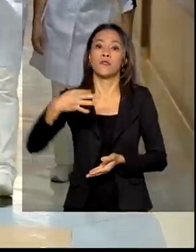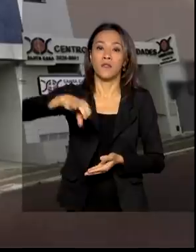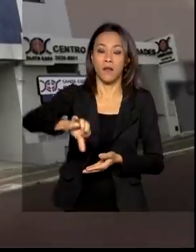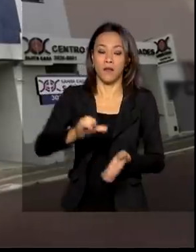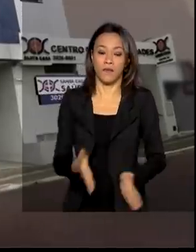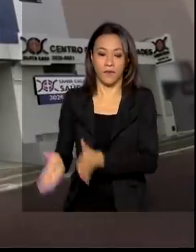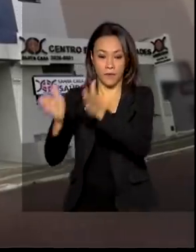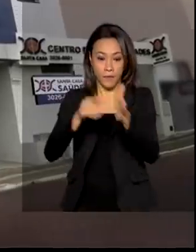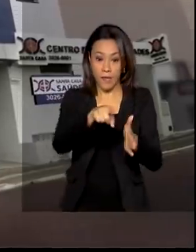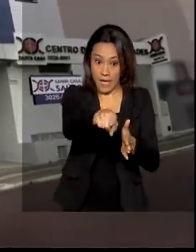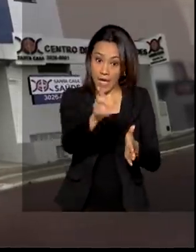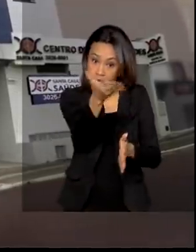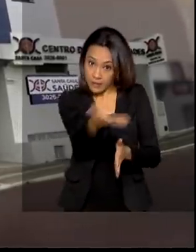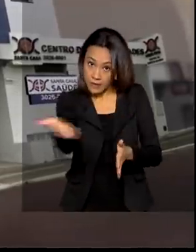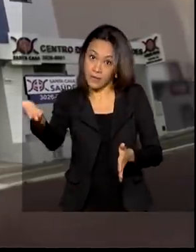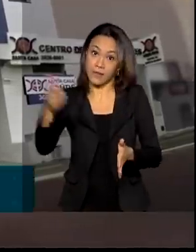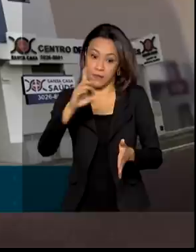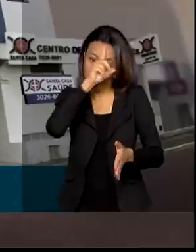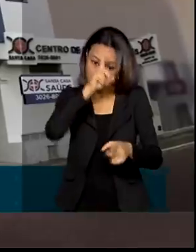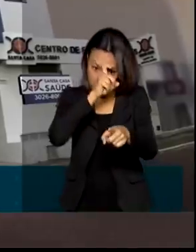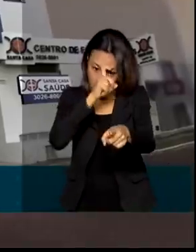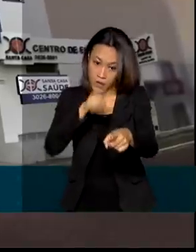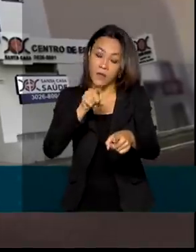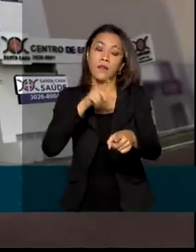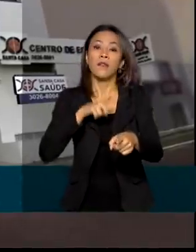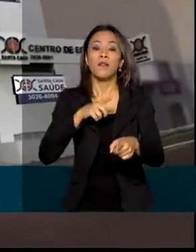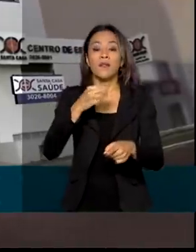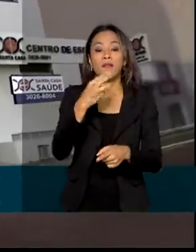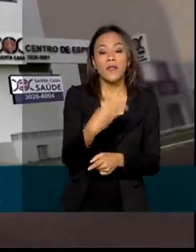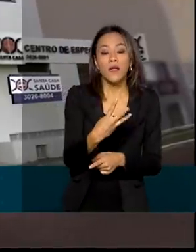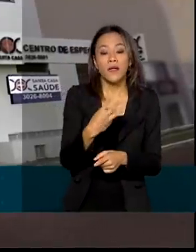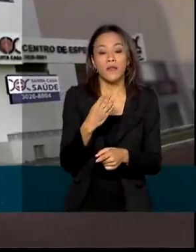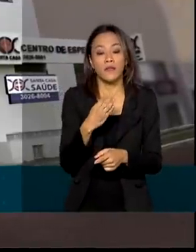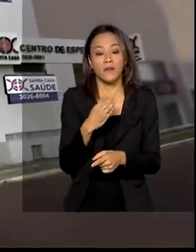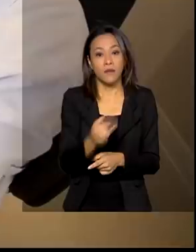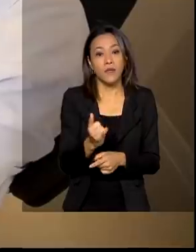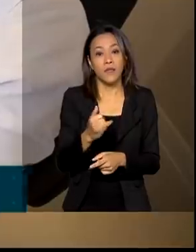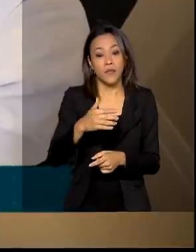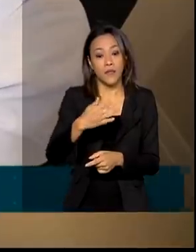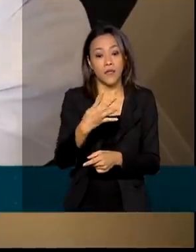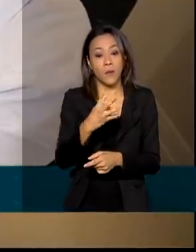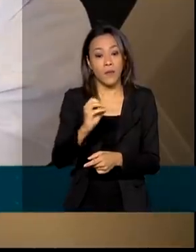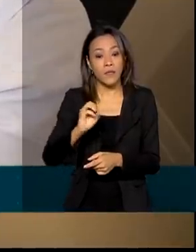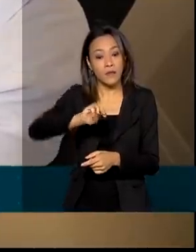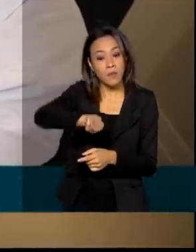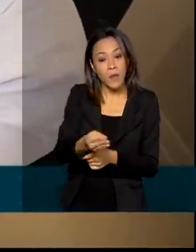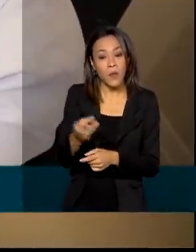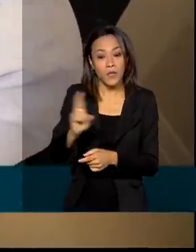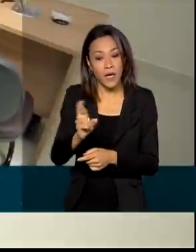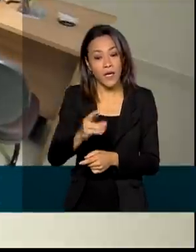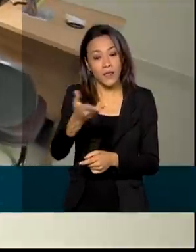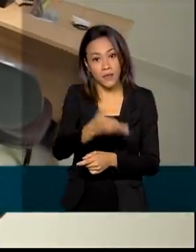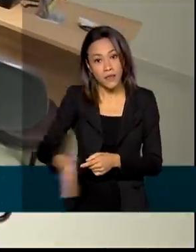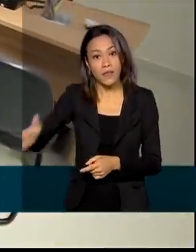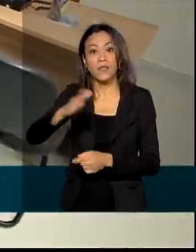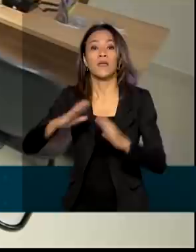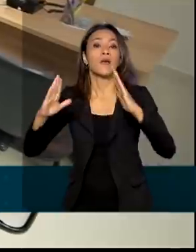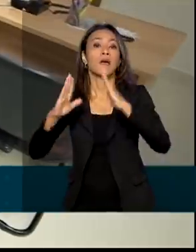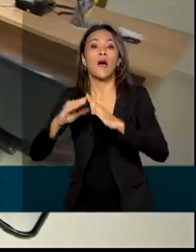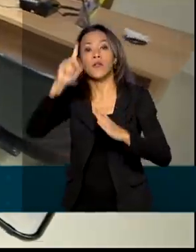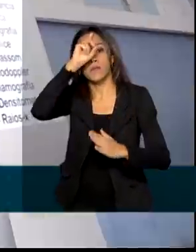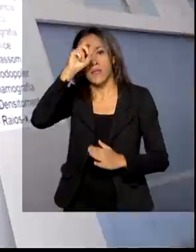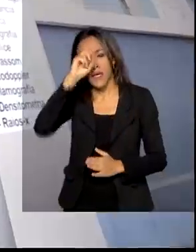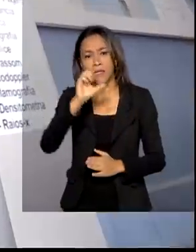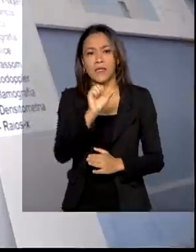nova linha de crédito oferece R$,4 bilhões para hospitais filantrópicos e santas casas de